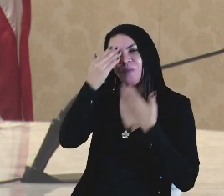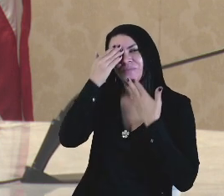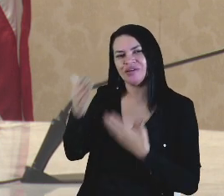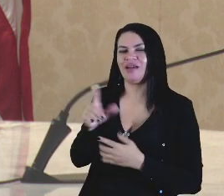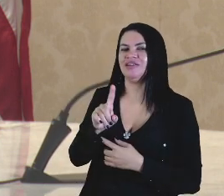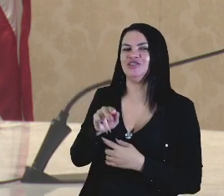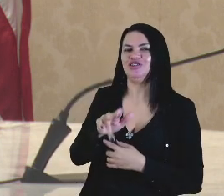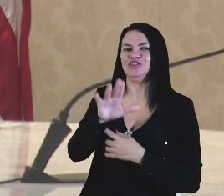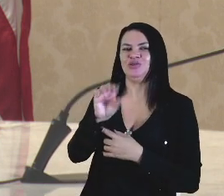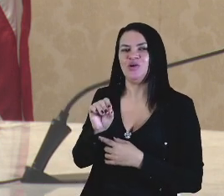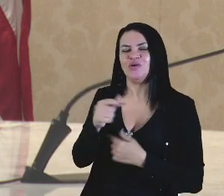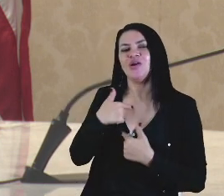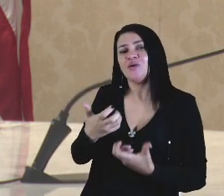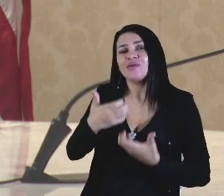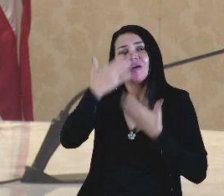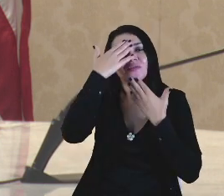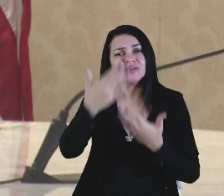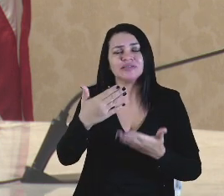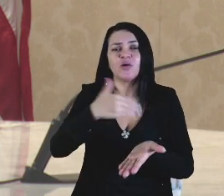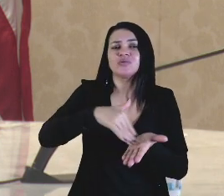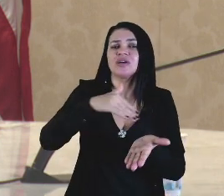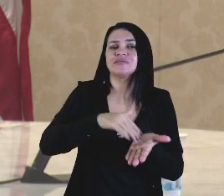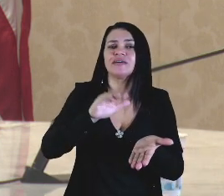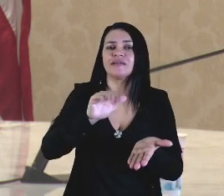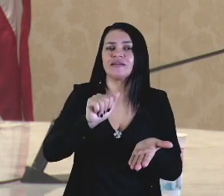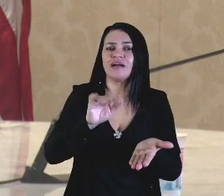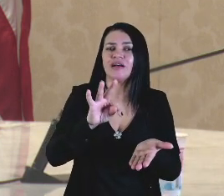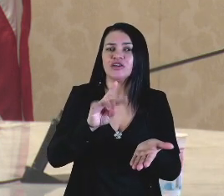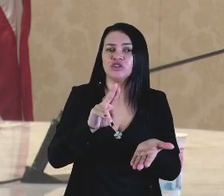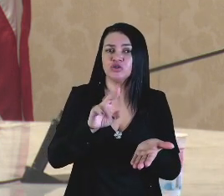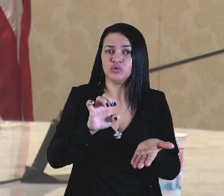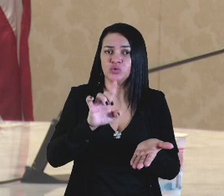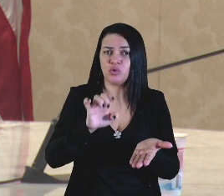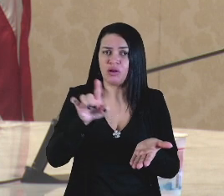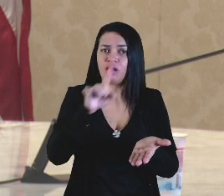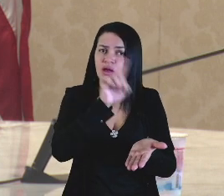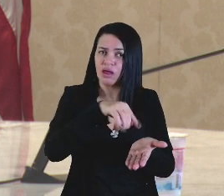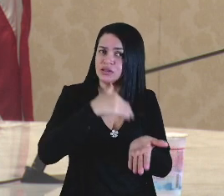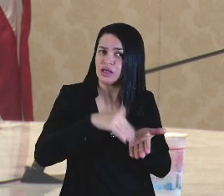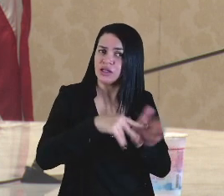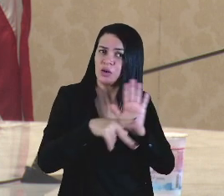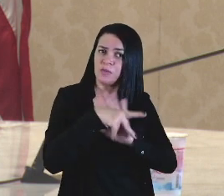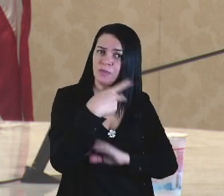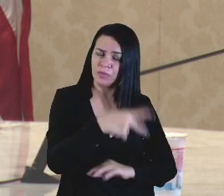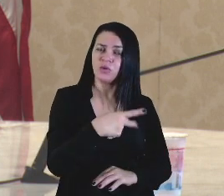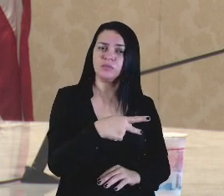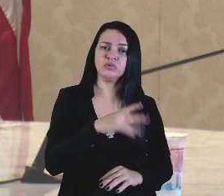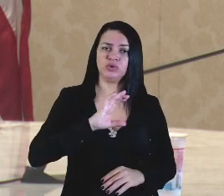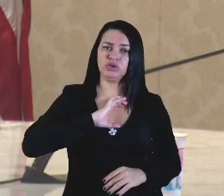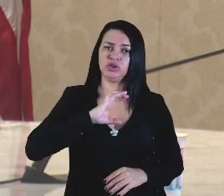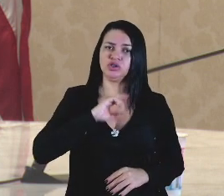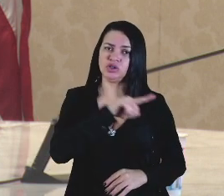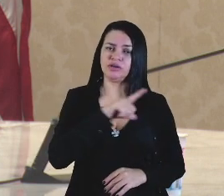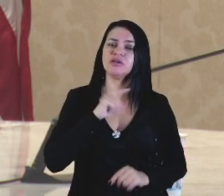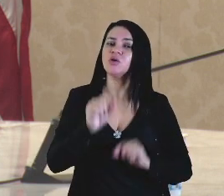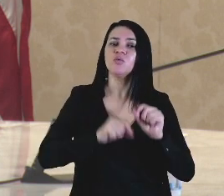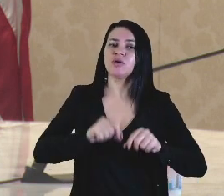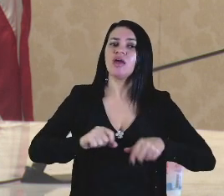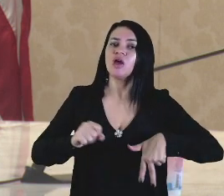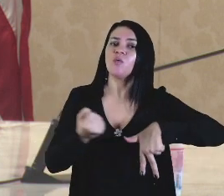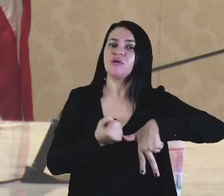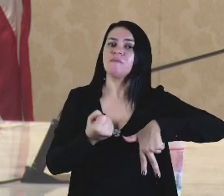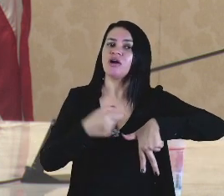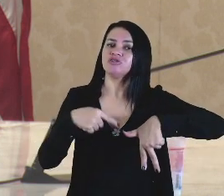Quero agradecer ao secretário Catulé, secretário da cidade de Caxias, que tem sido prefeito Fábio, embaixador seu, aqui,